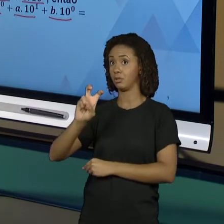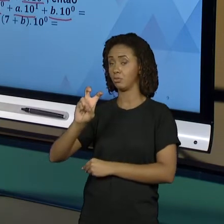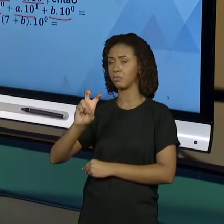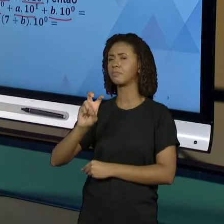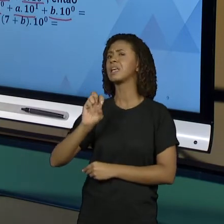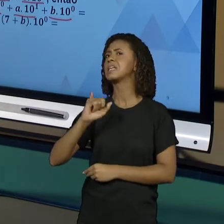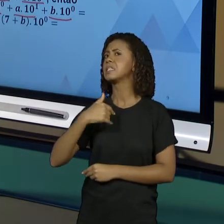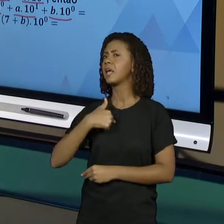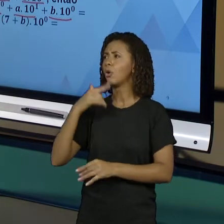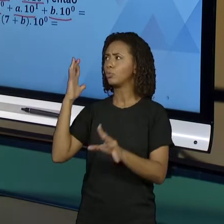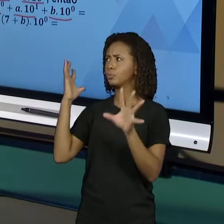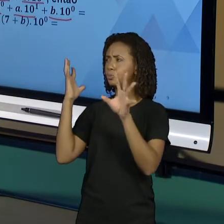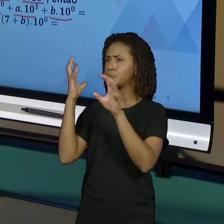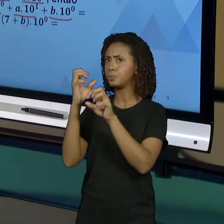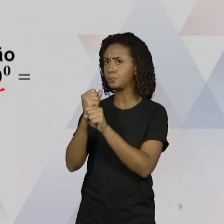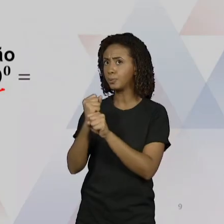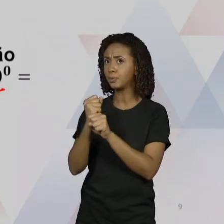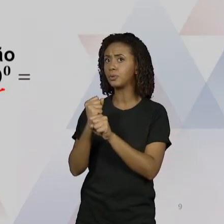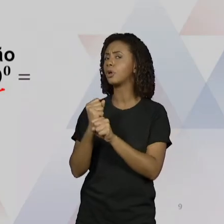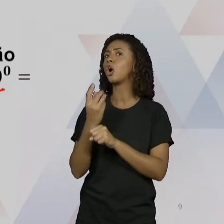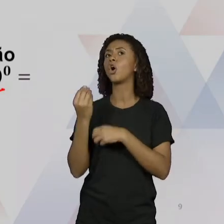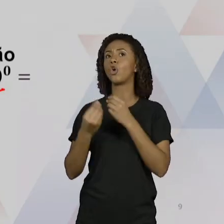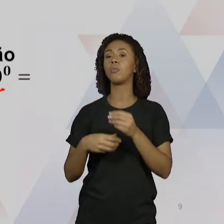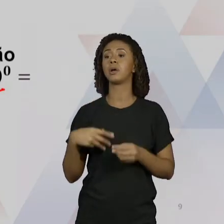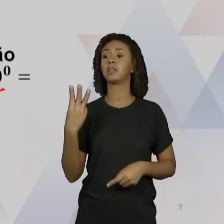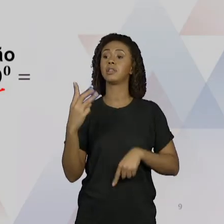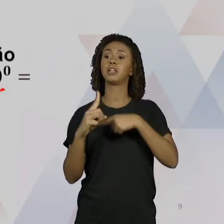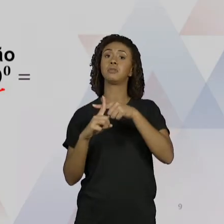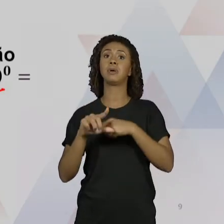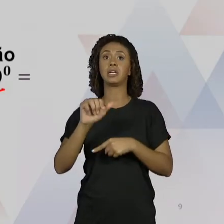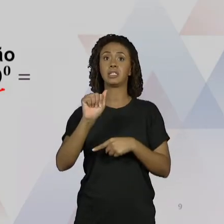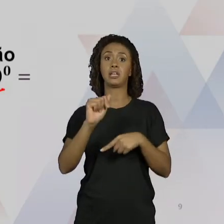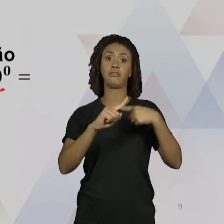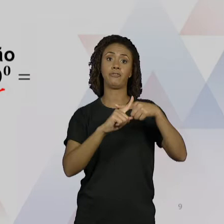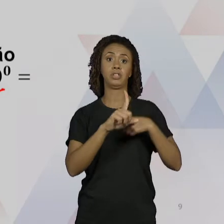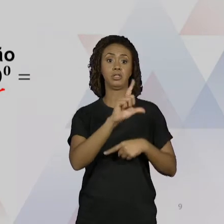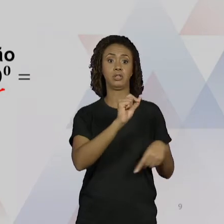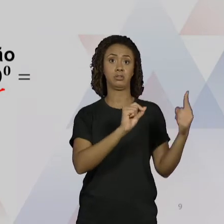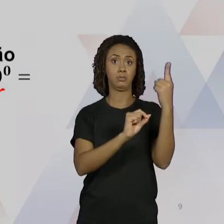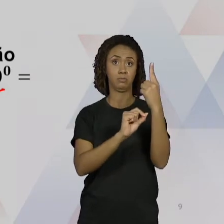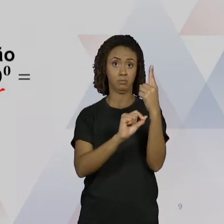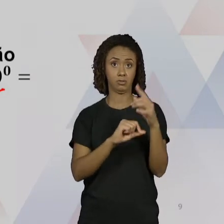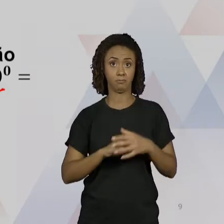eu faço essa soma, isso aqui dá 3 mais a que multiplica 10 a primeira